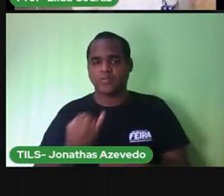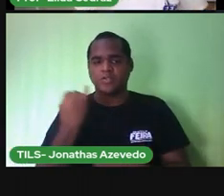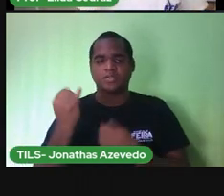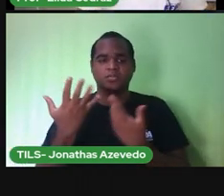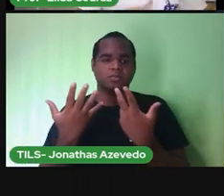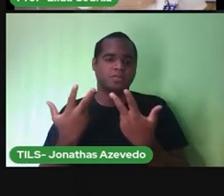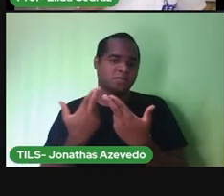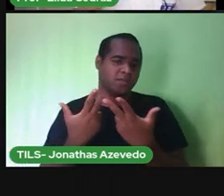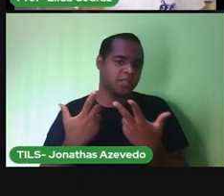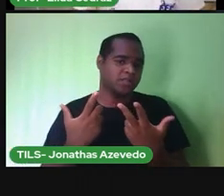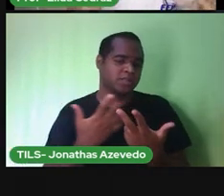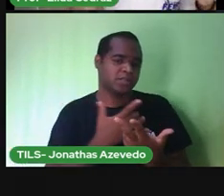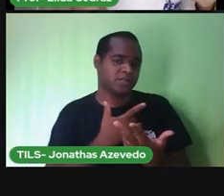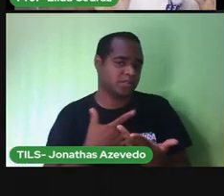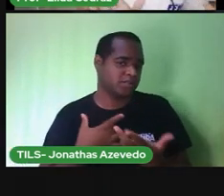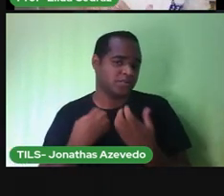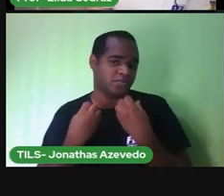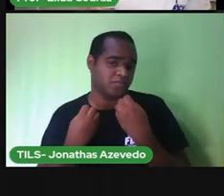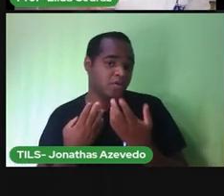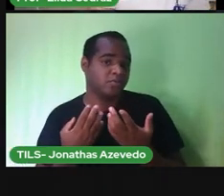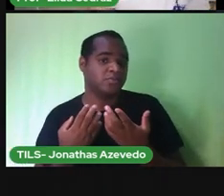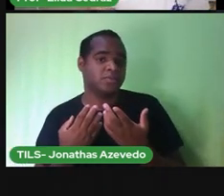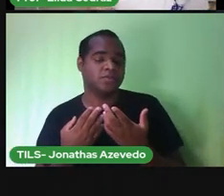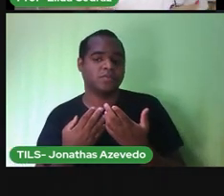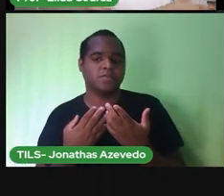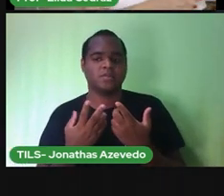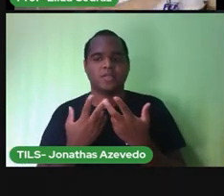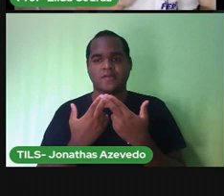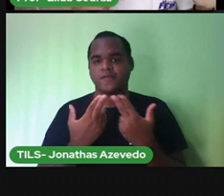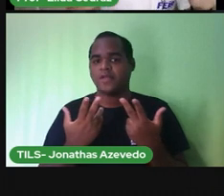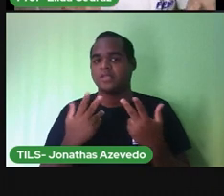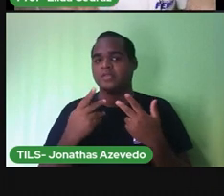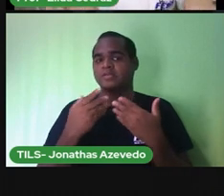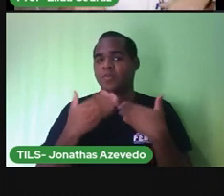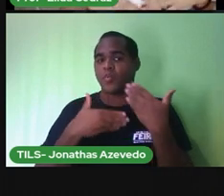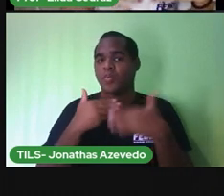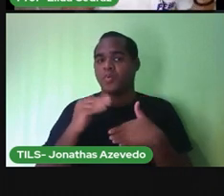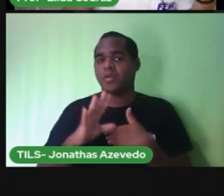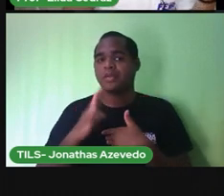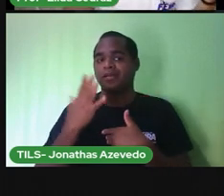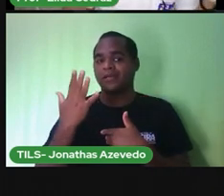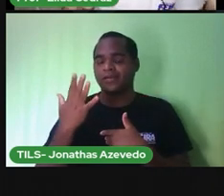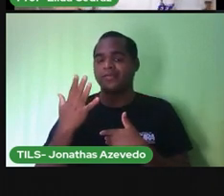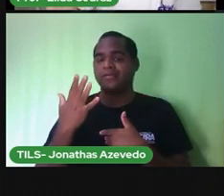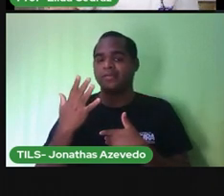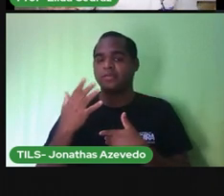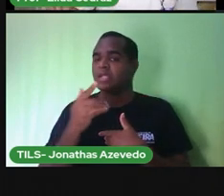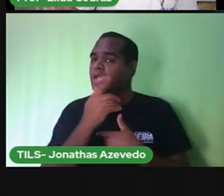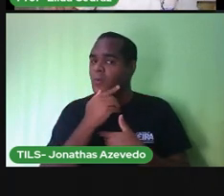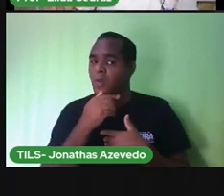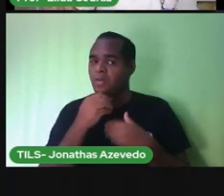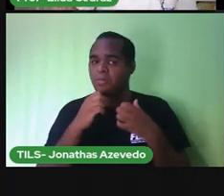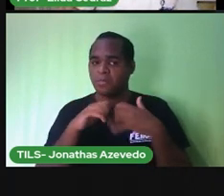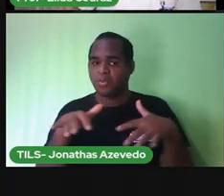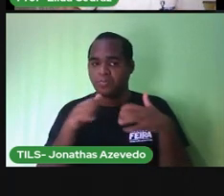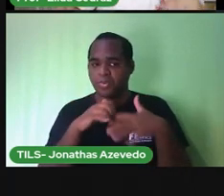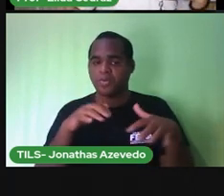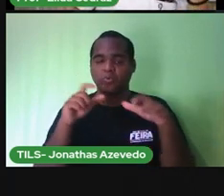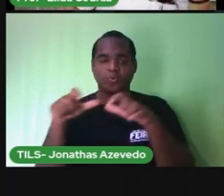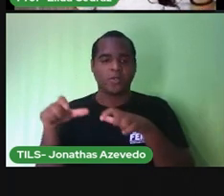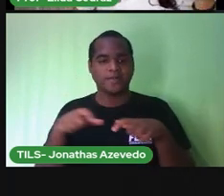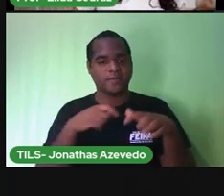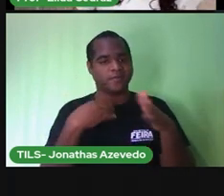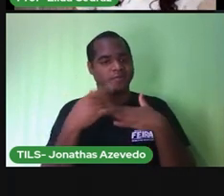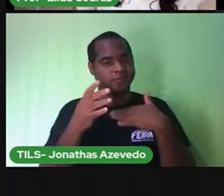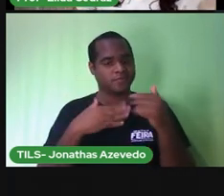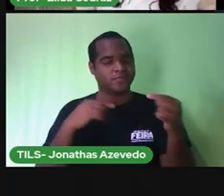saneamento básico de esgoto passa por um tratamento e essa água depois é descartada em algum outro lugar